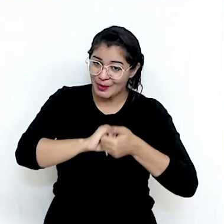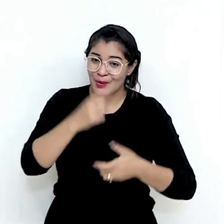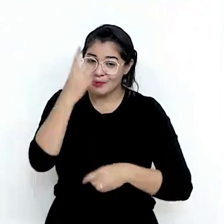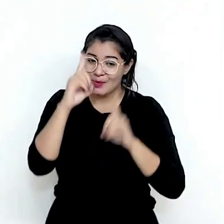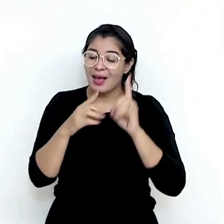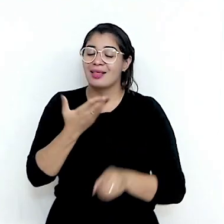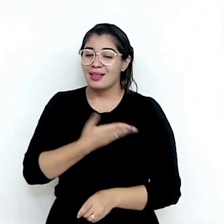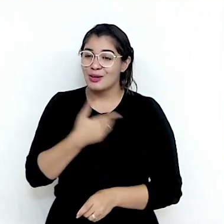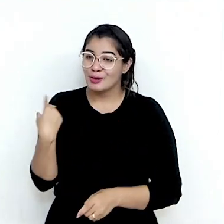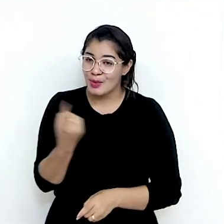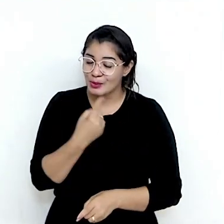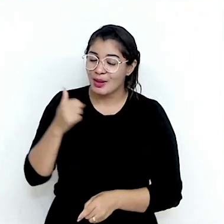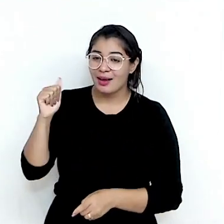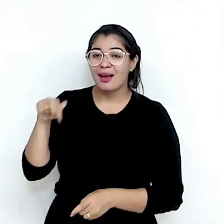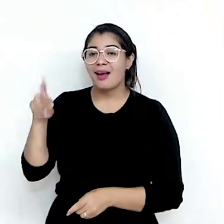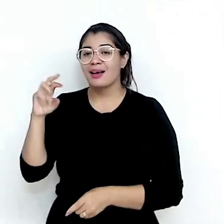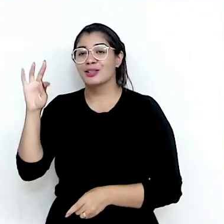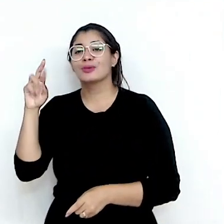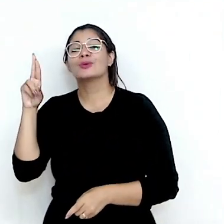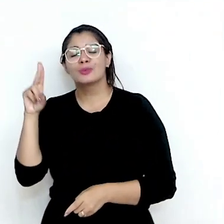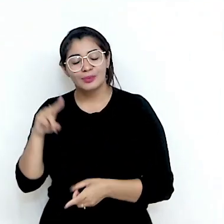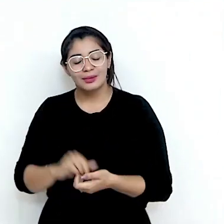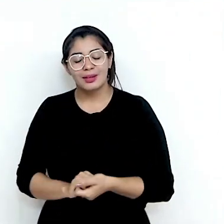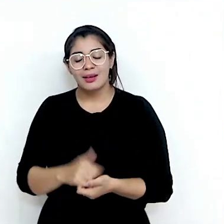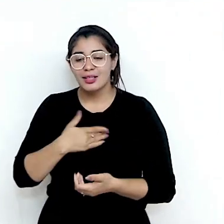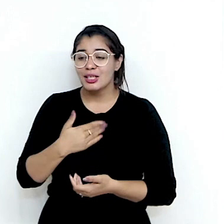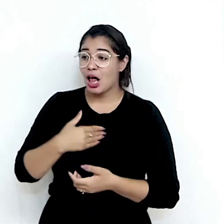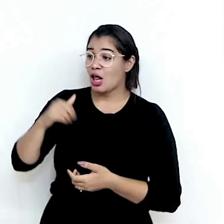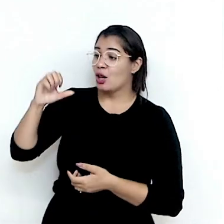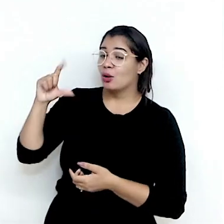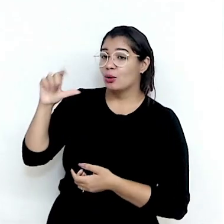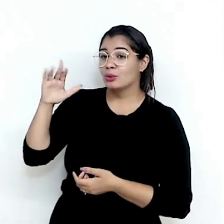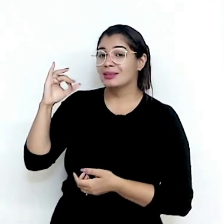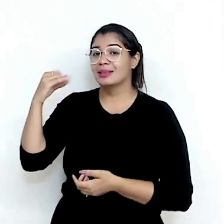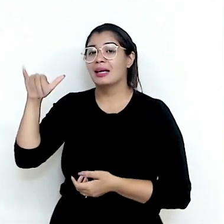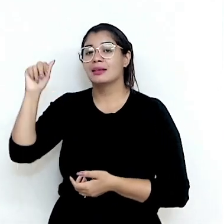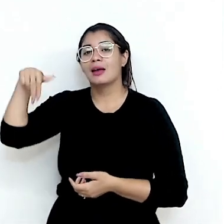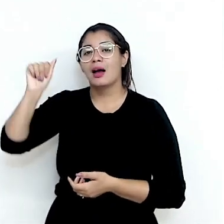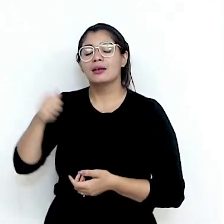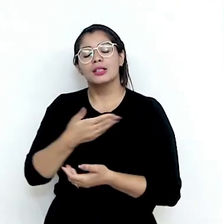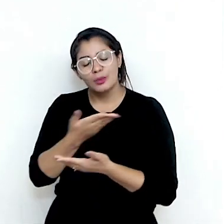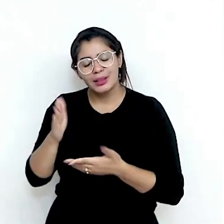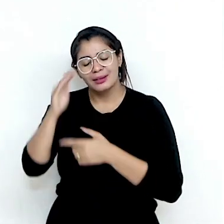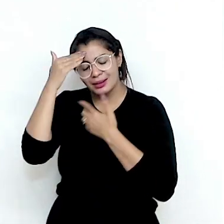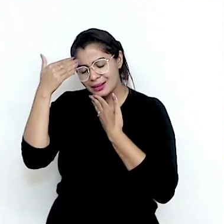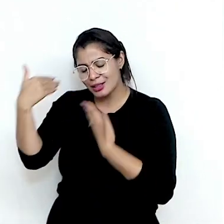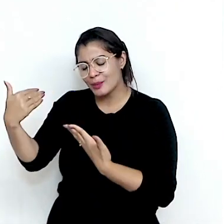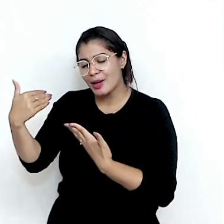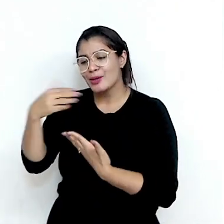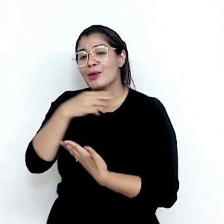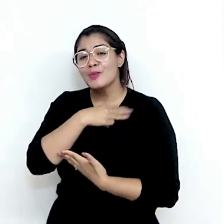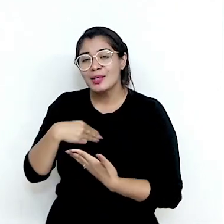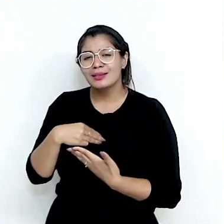Chile, aos meus colegas Arthur e a Luciana Mancini, a quem também agradeço pela parceria aqui do Ministério de